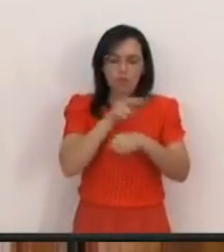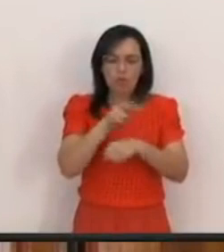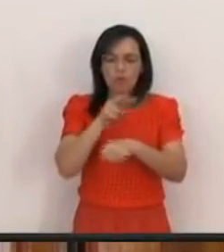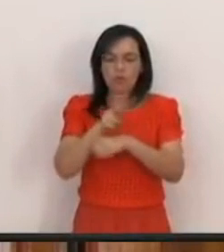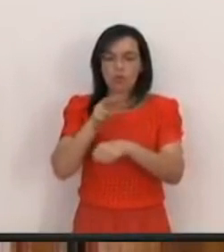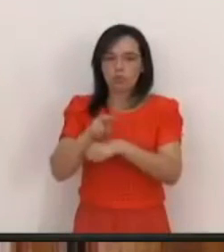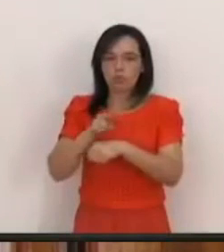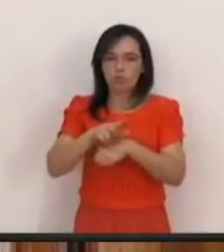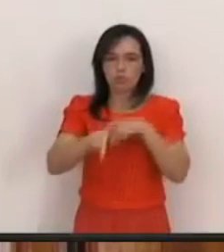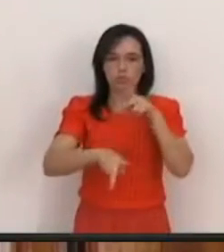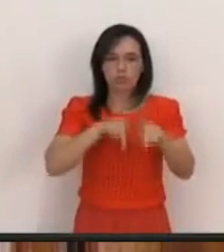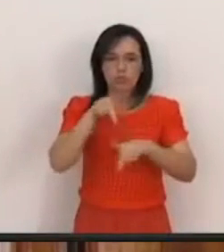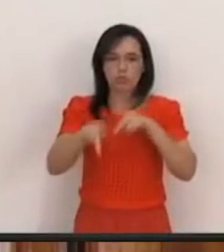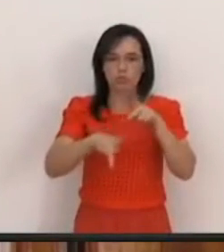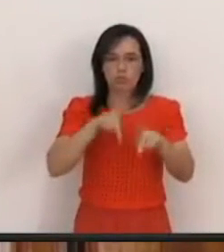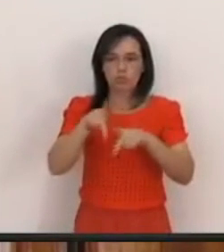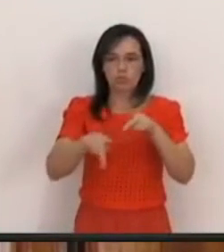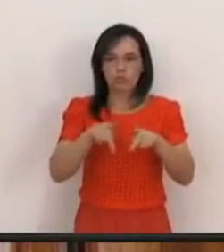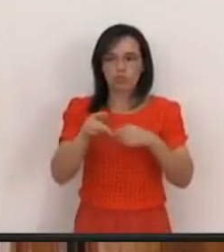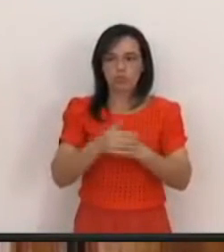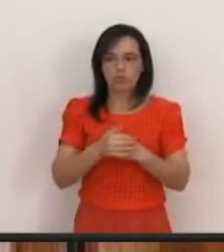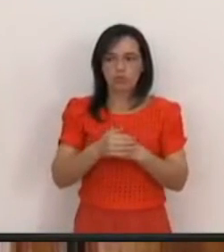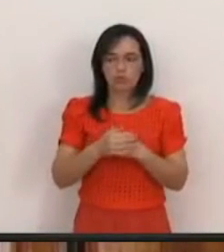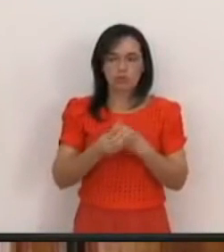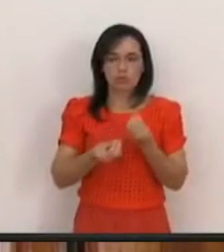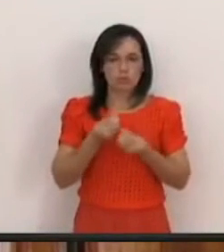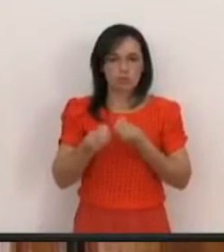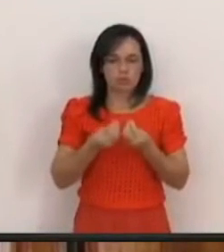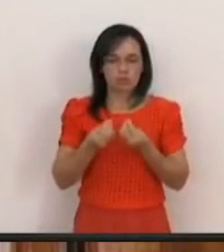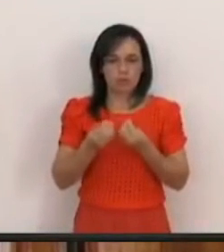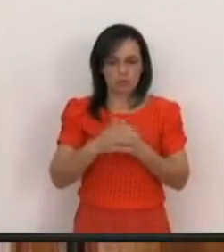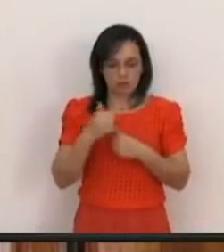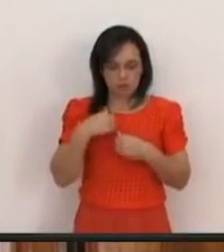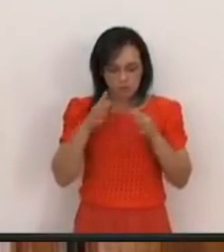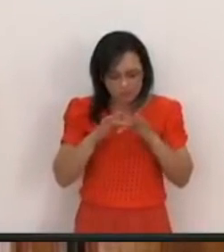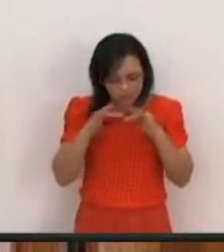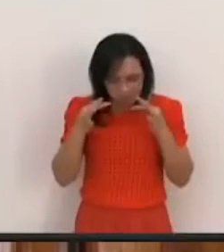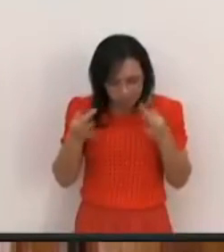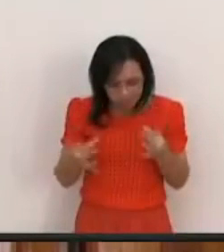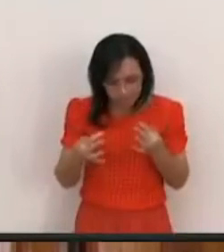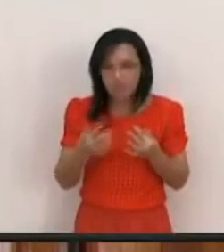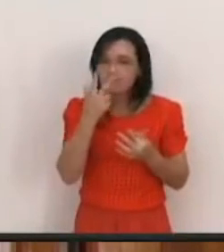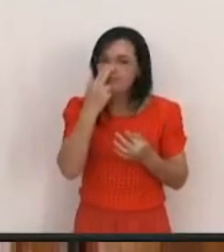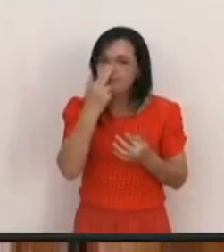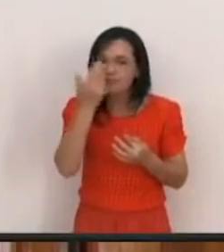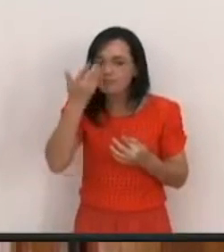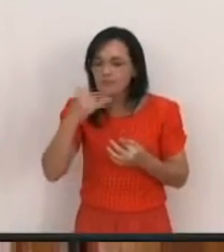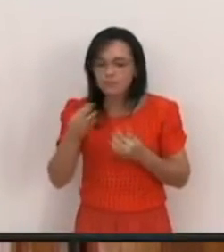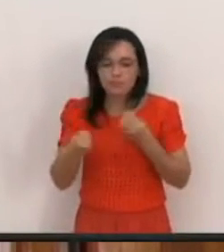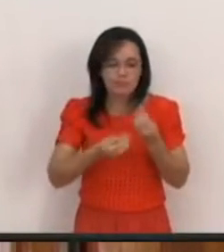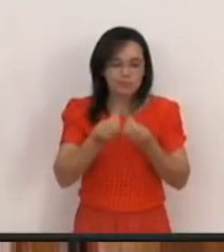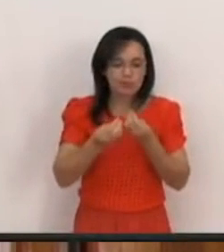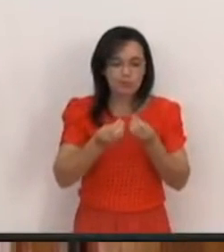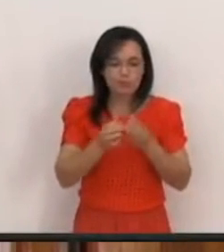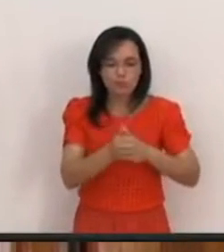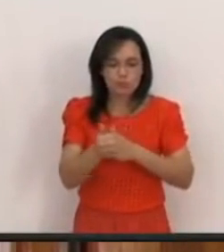rebanho Aqui na igreja Não posso Não passo De uma criança Não sei Como conduzir-me